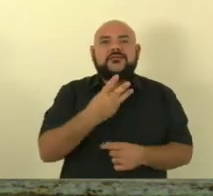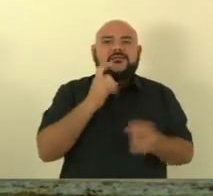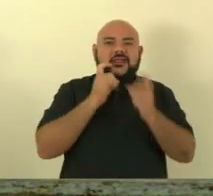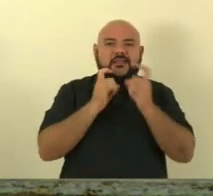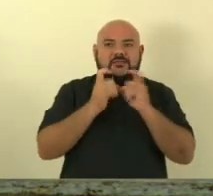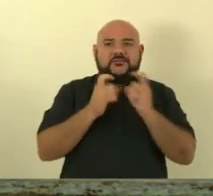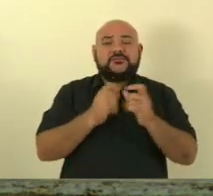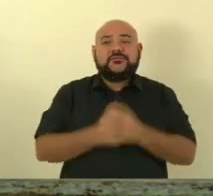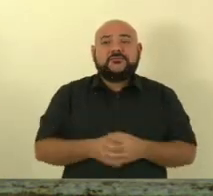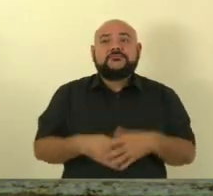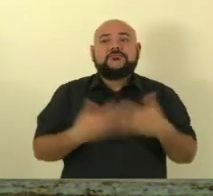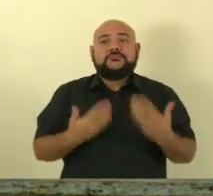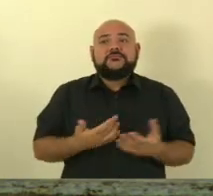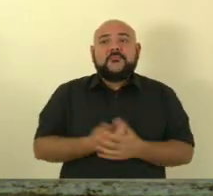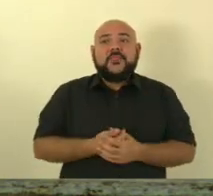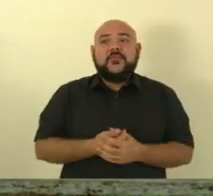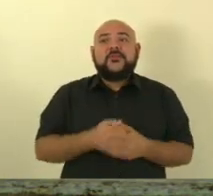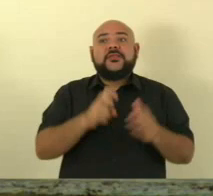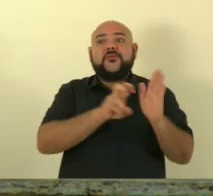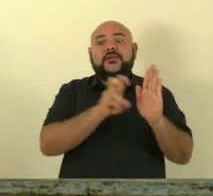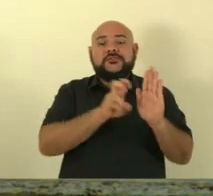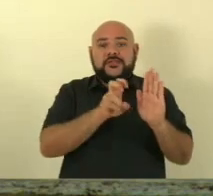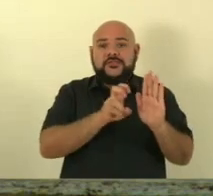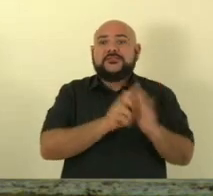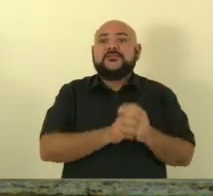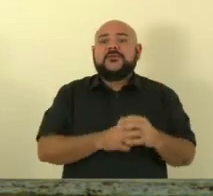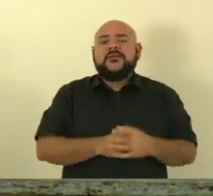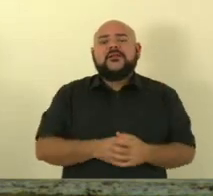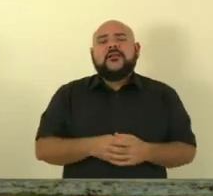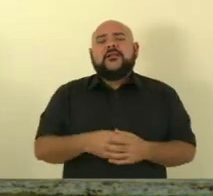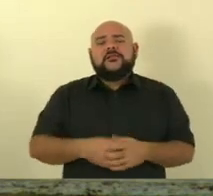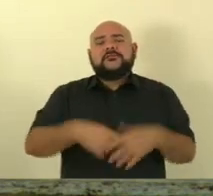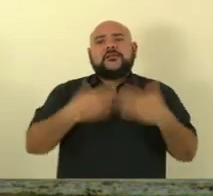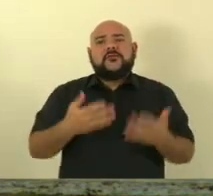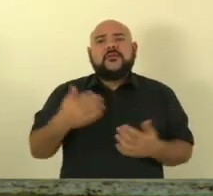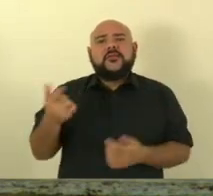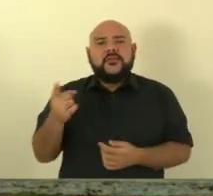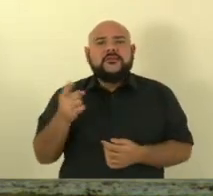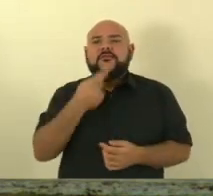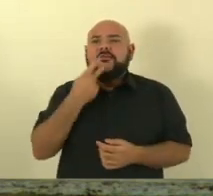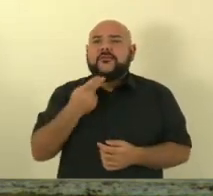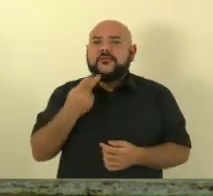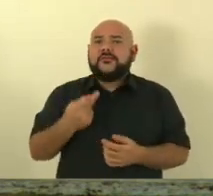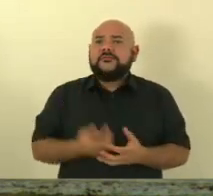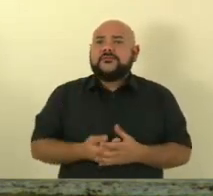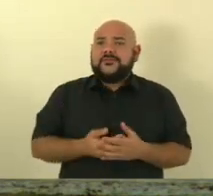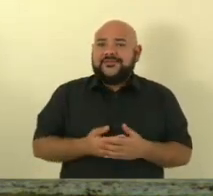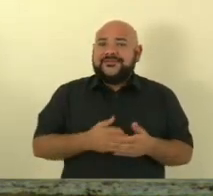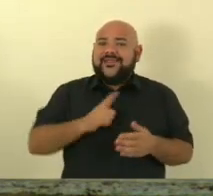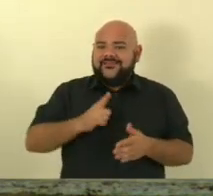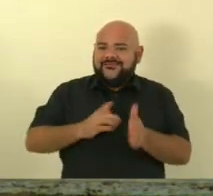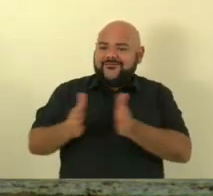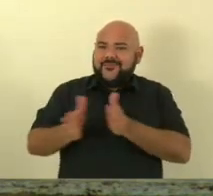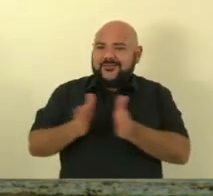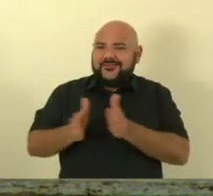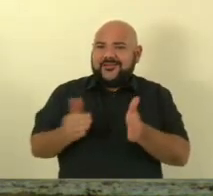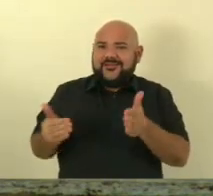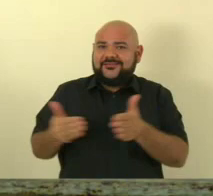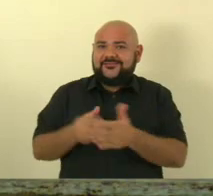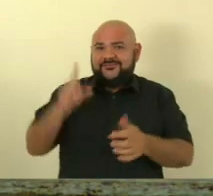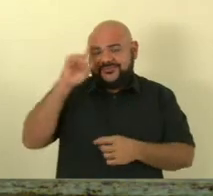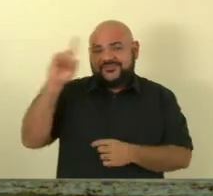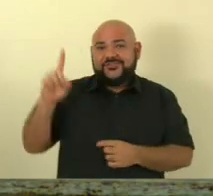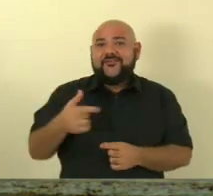50ª sessão ordinária do dia 19-06-2023, prazo até o dia 26-06-2023.